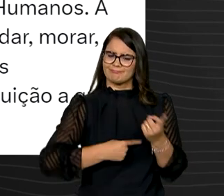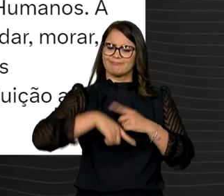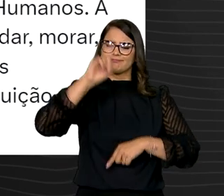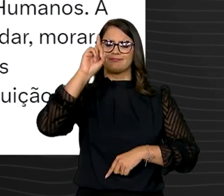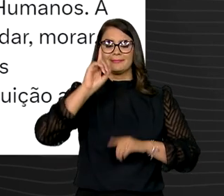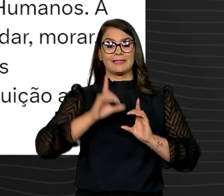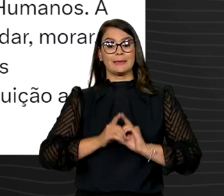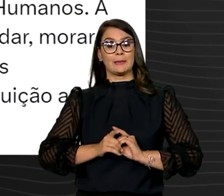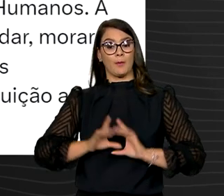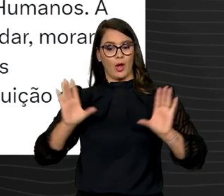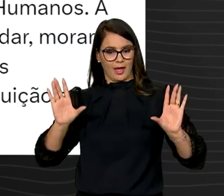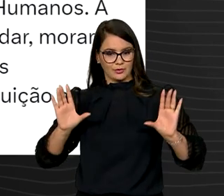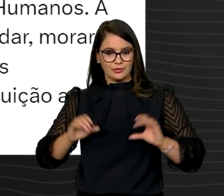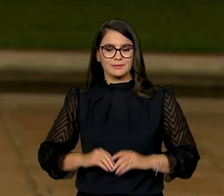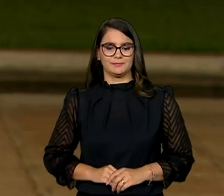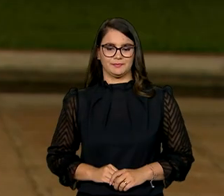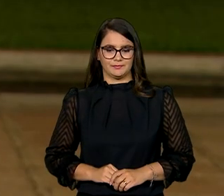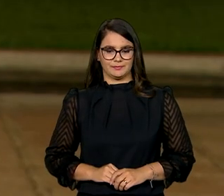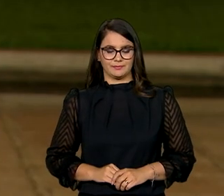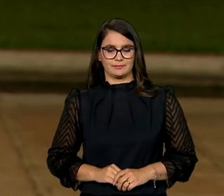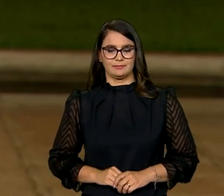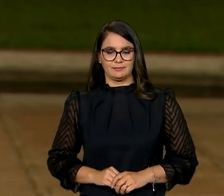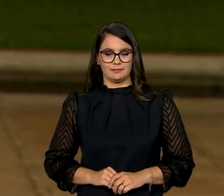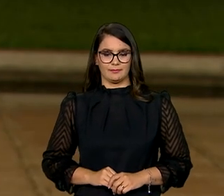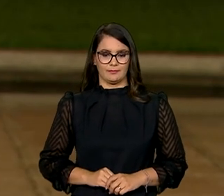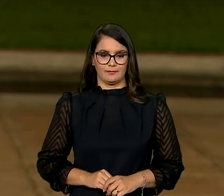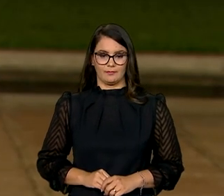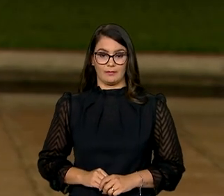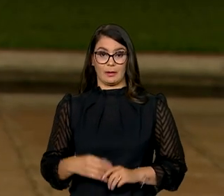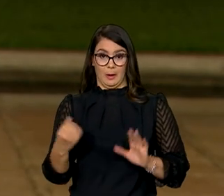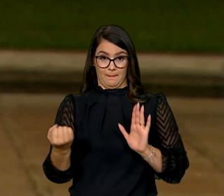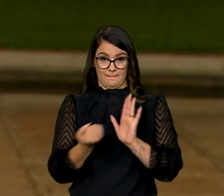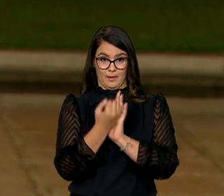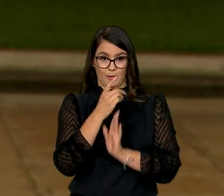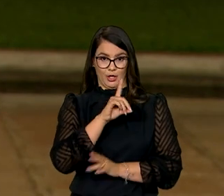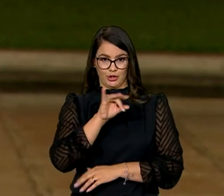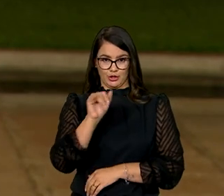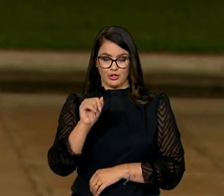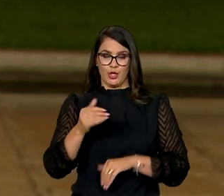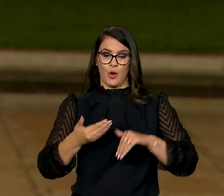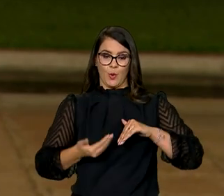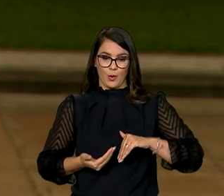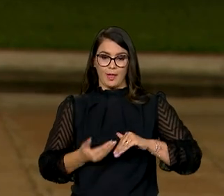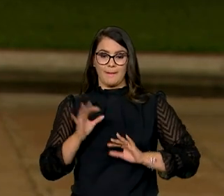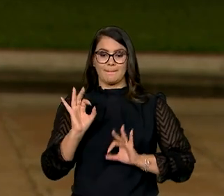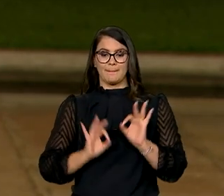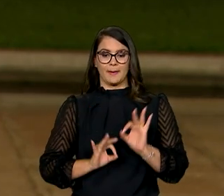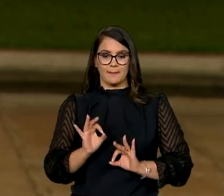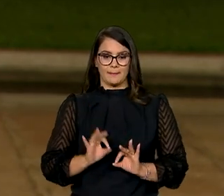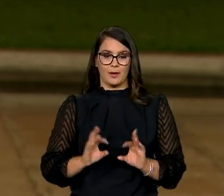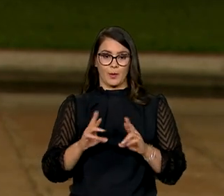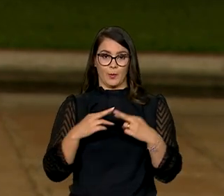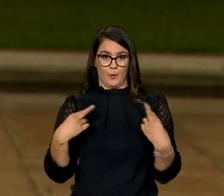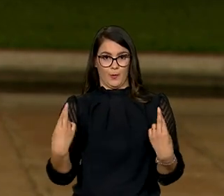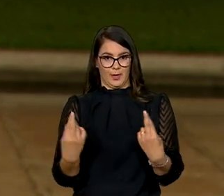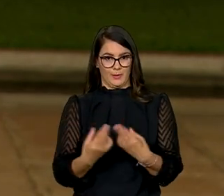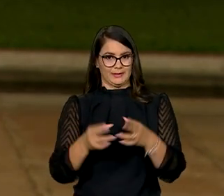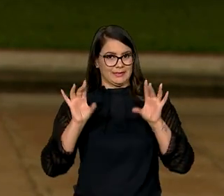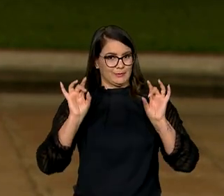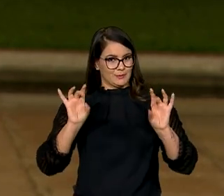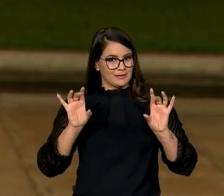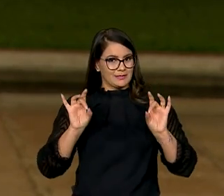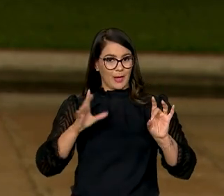democrática. Bom, pra marcar essa data, né, o Congresso Nacional preparou uma sessão solene